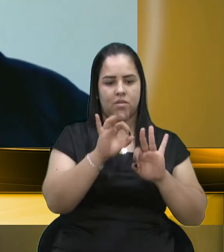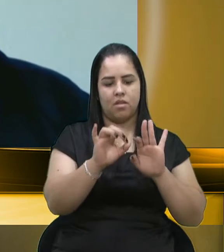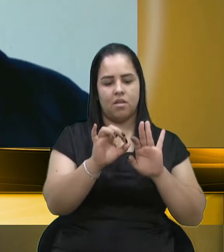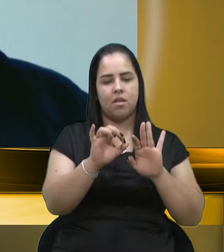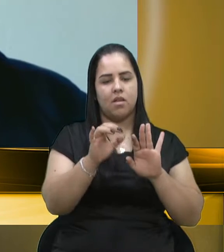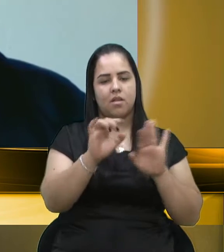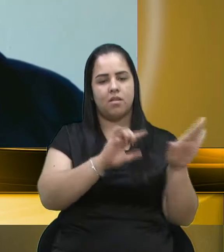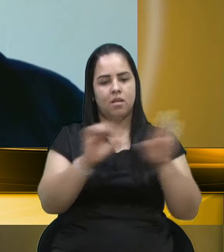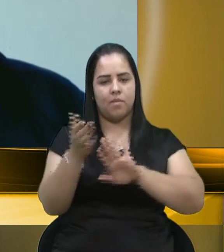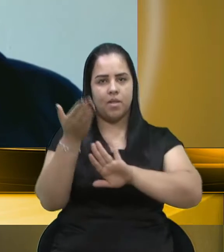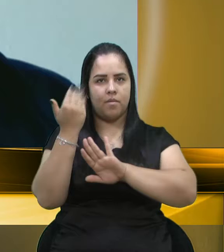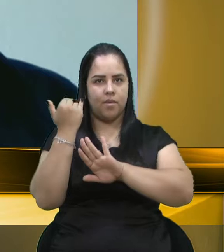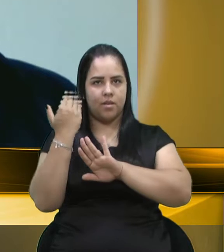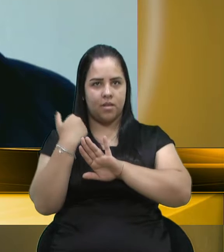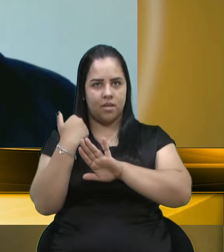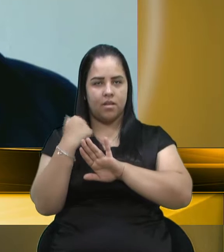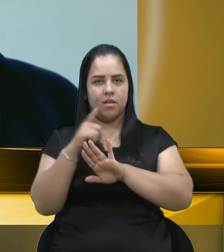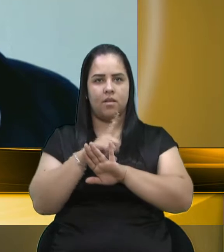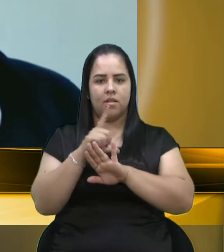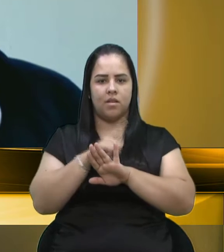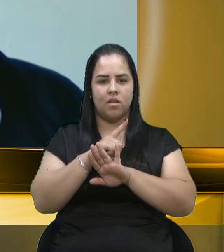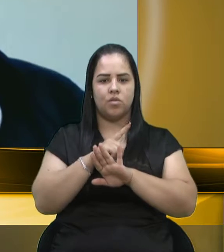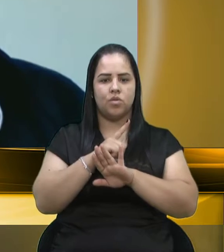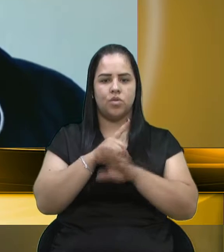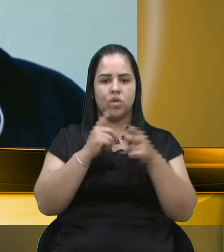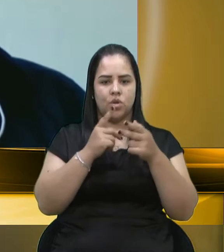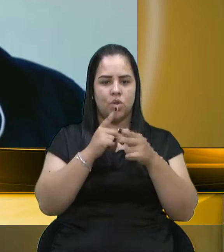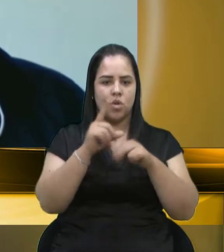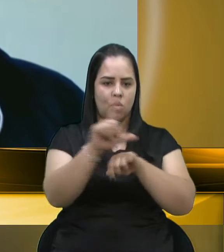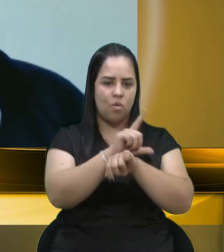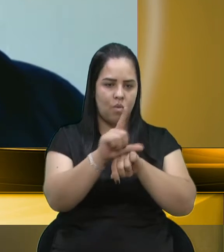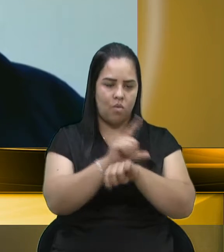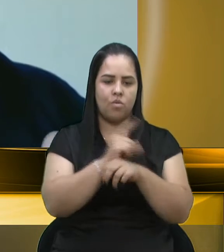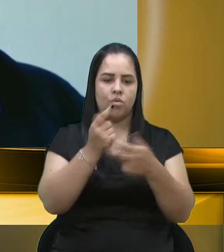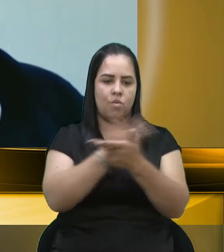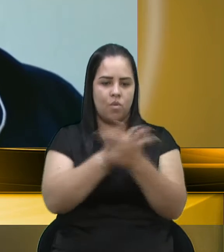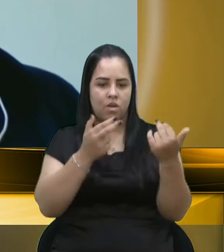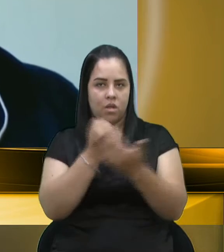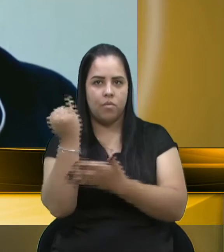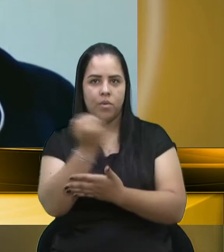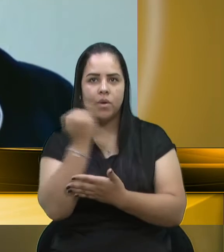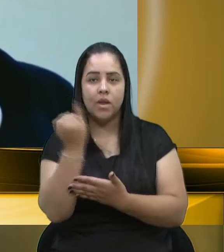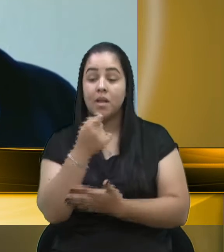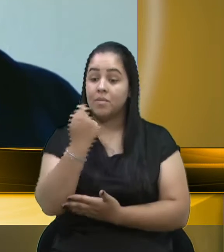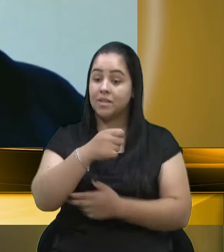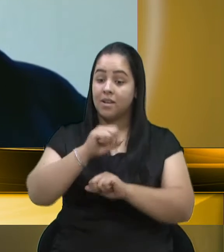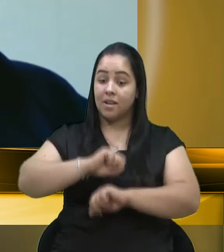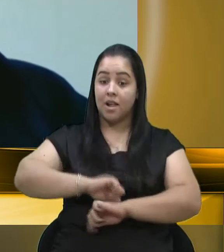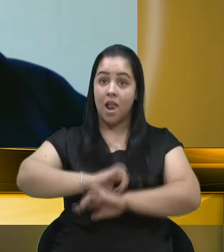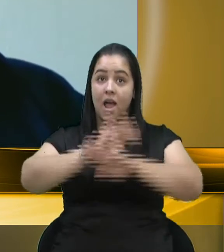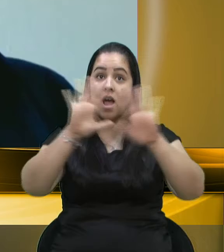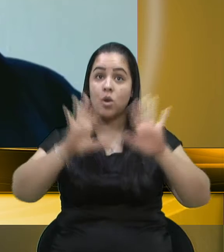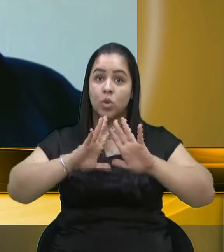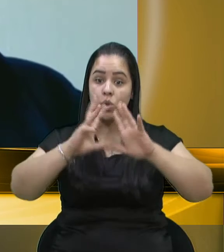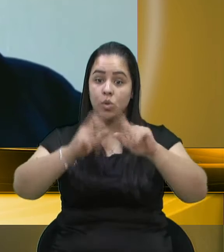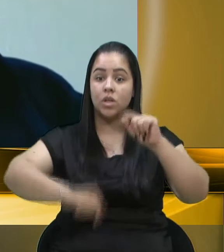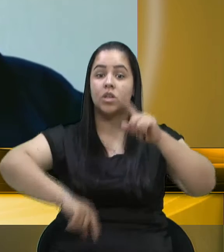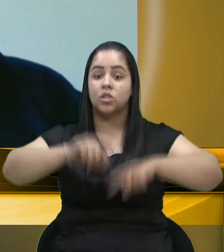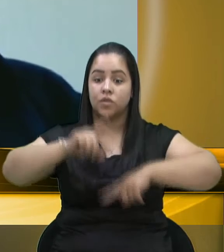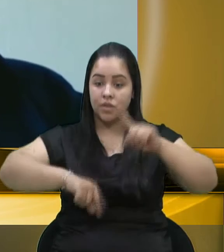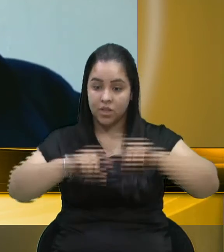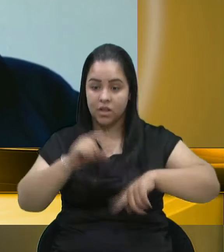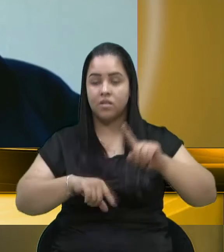serviços essenciais, a gente quer deixar claro que toda atividade que gera renda,